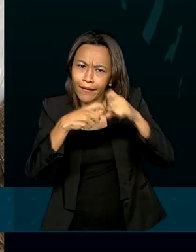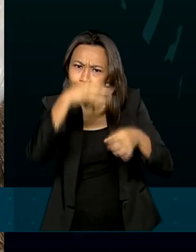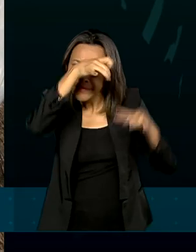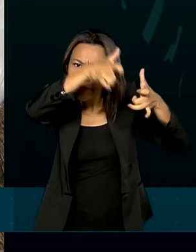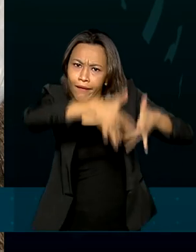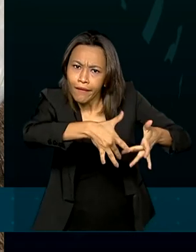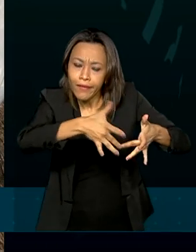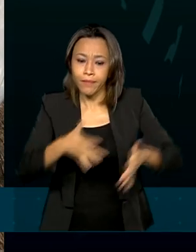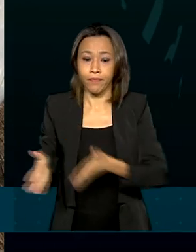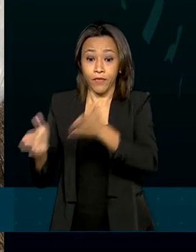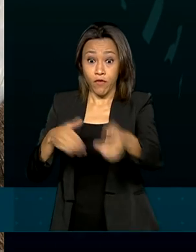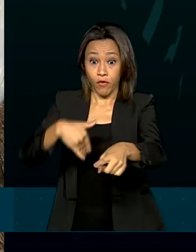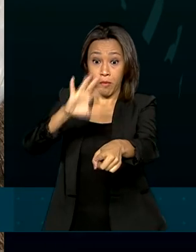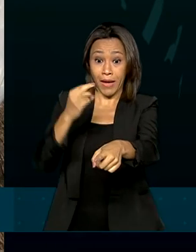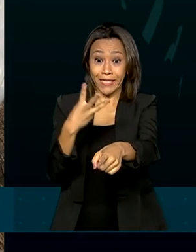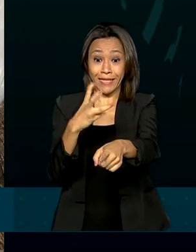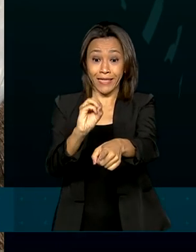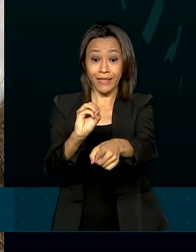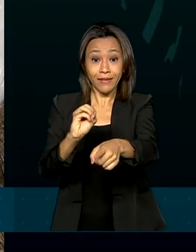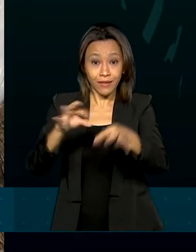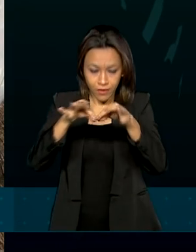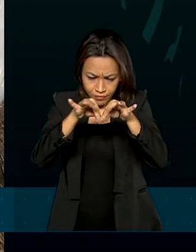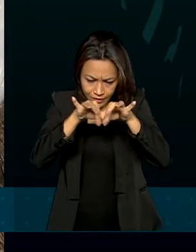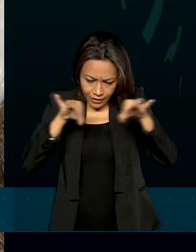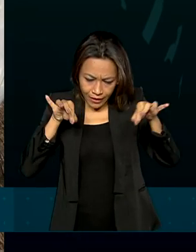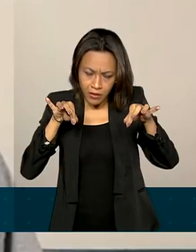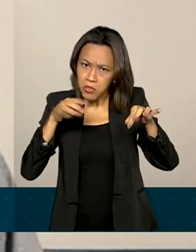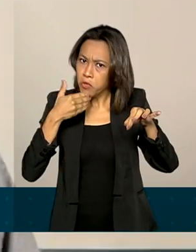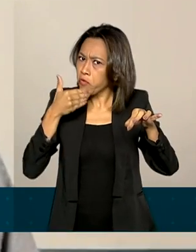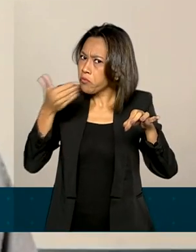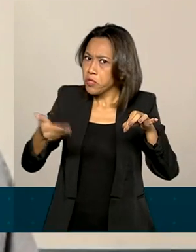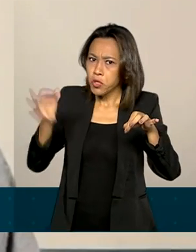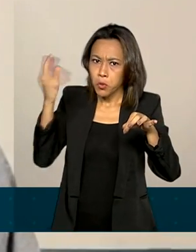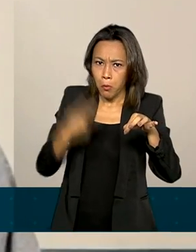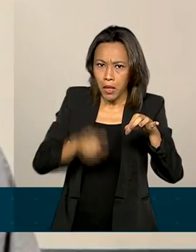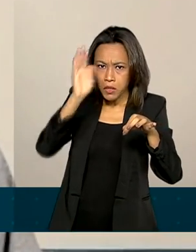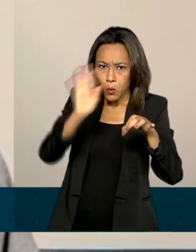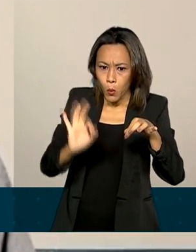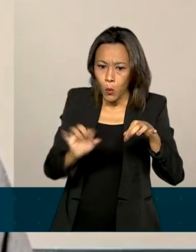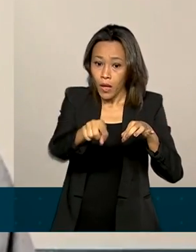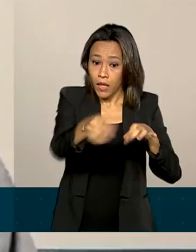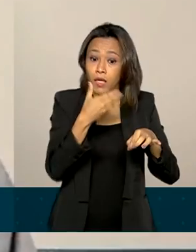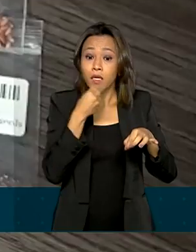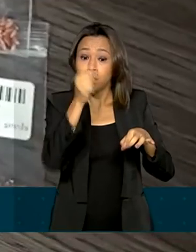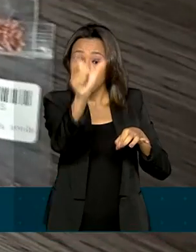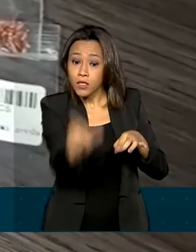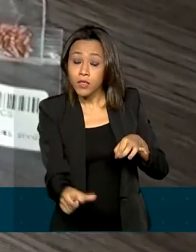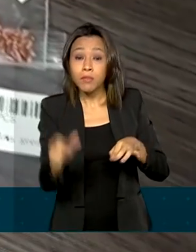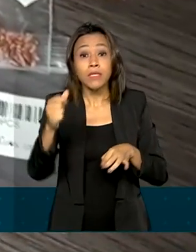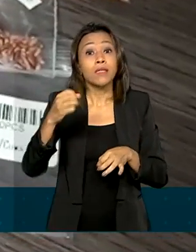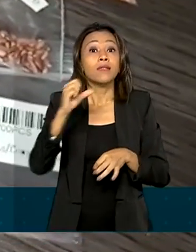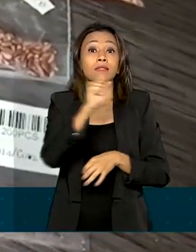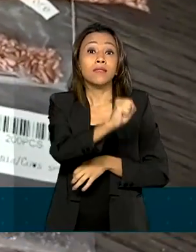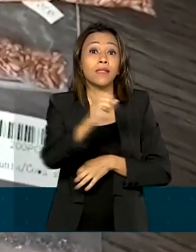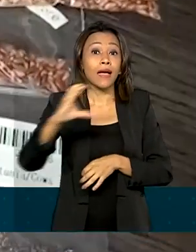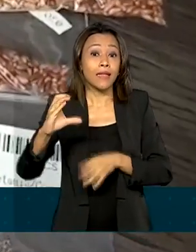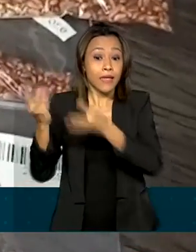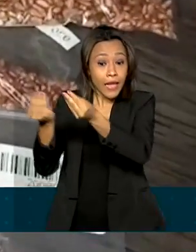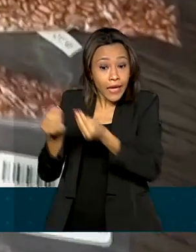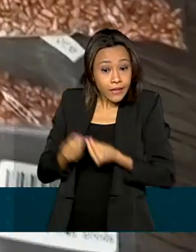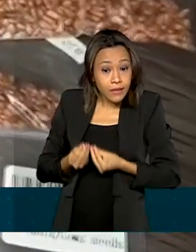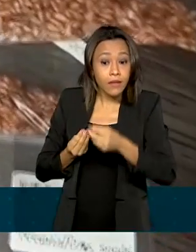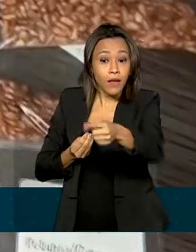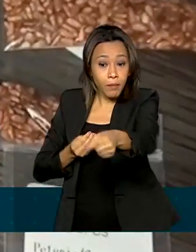chegaram pelos correios no país, mas que não foram solicitadas. Este morador de Santa Catarina recebeu as sementes